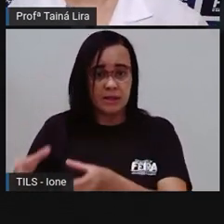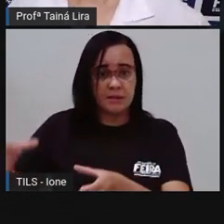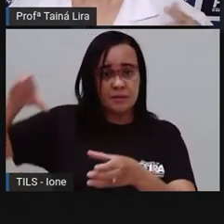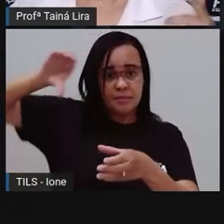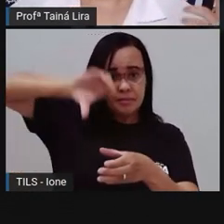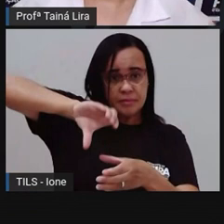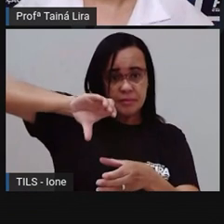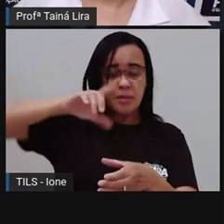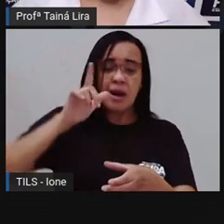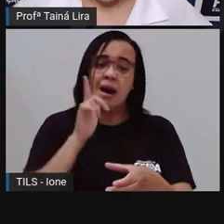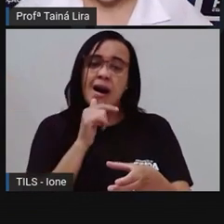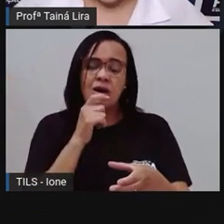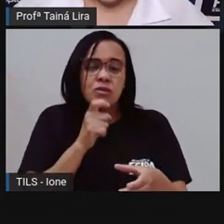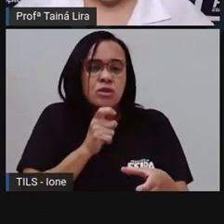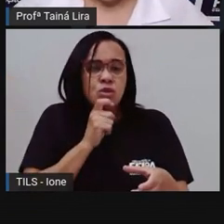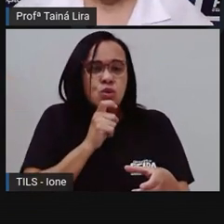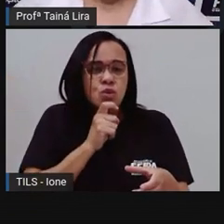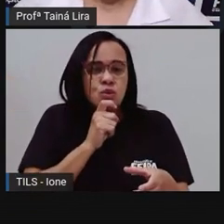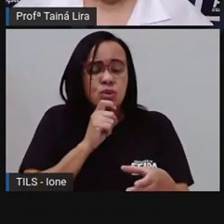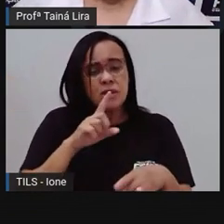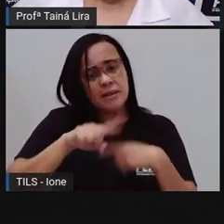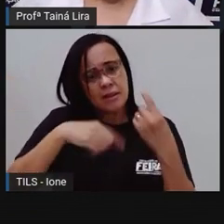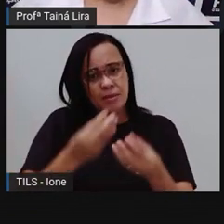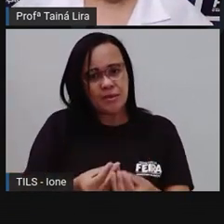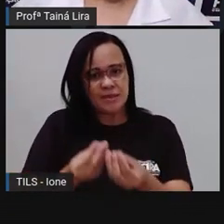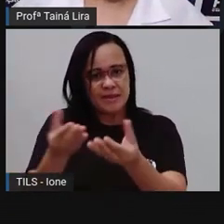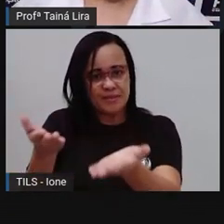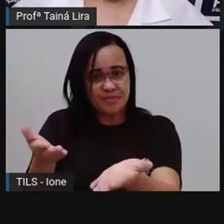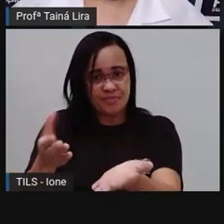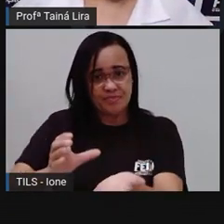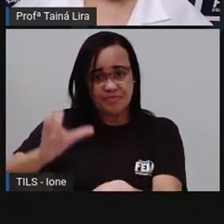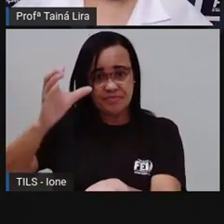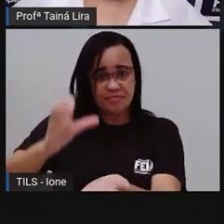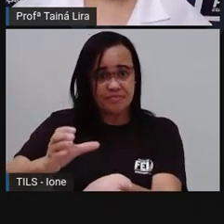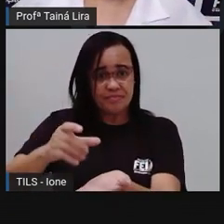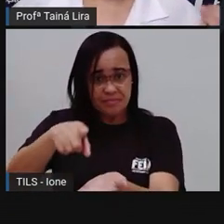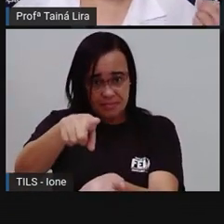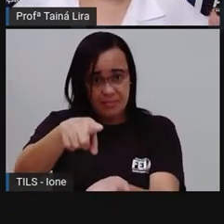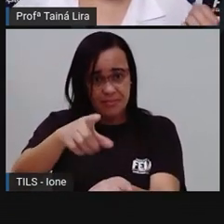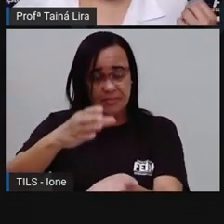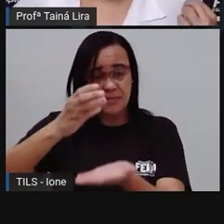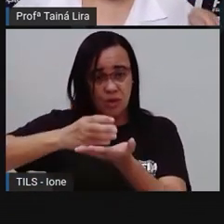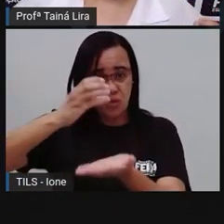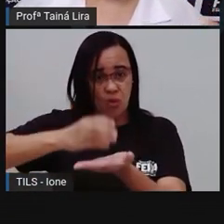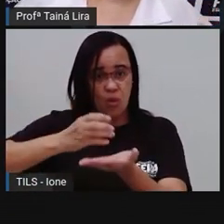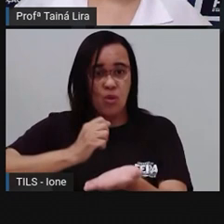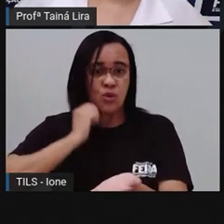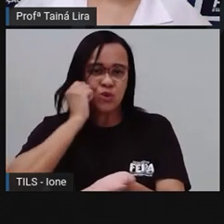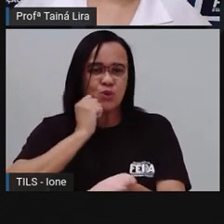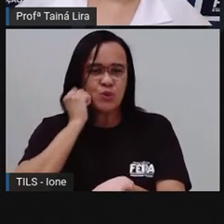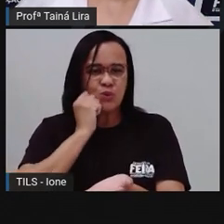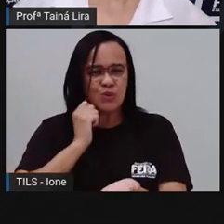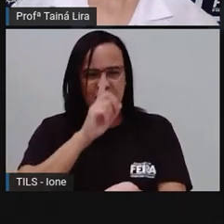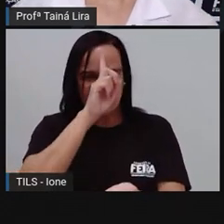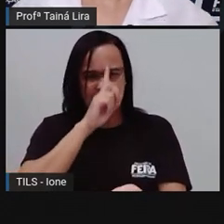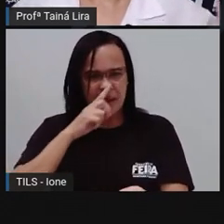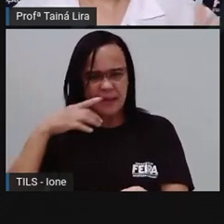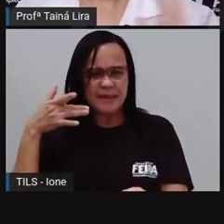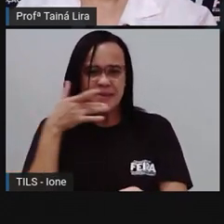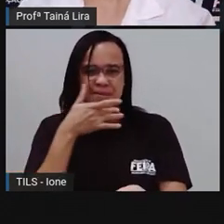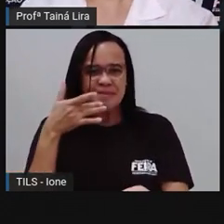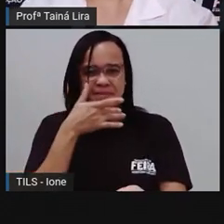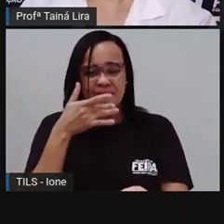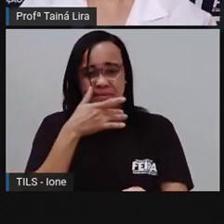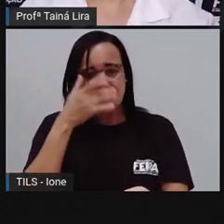gelo e servir, tá? Olha lá a imagem do nosso suco maravilhoso. Já